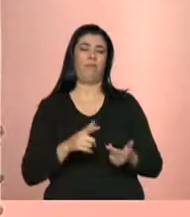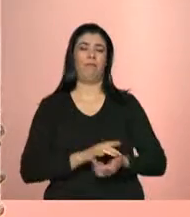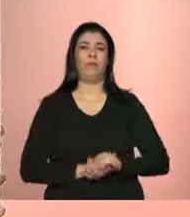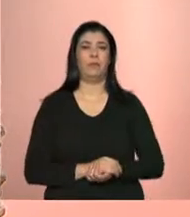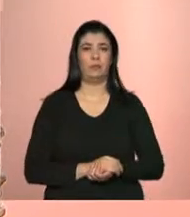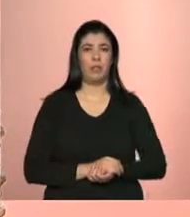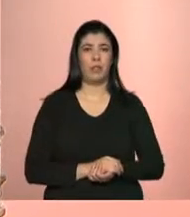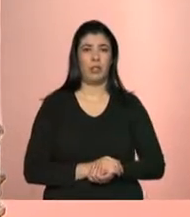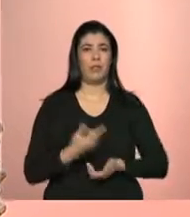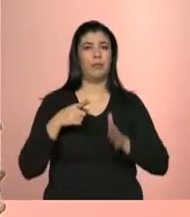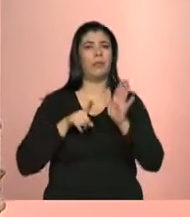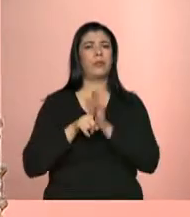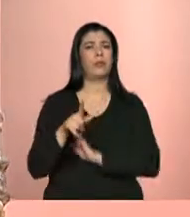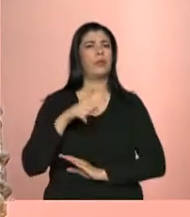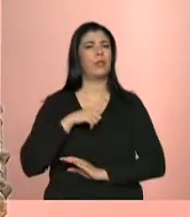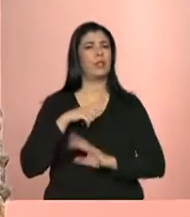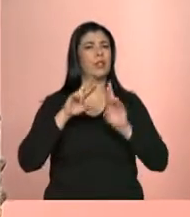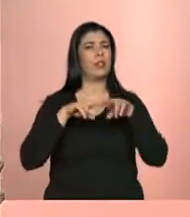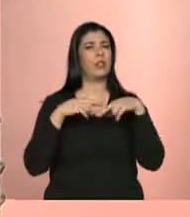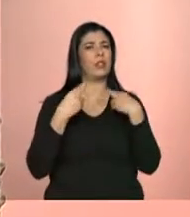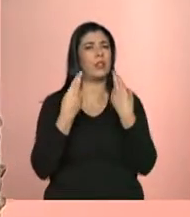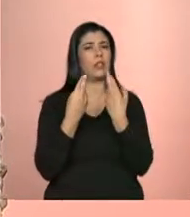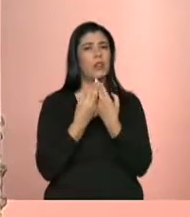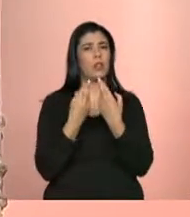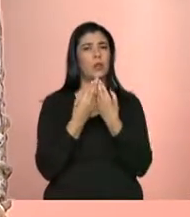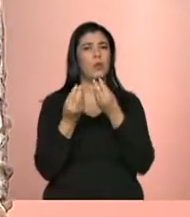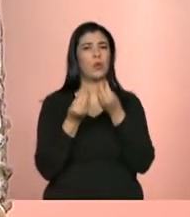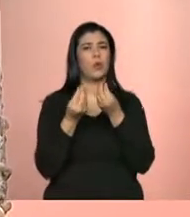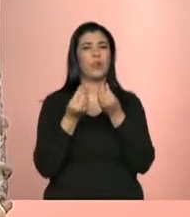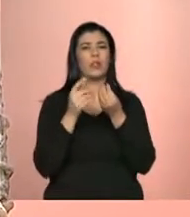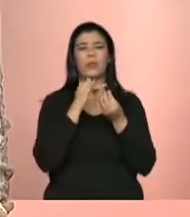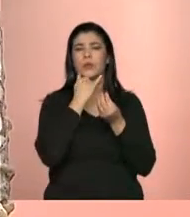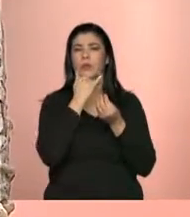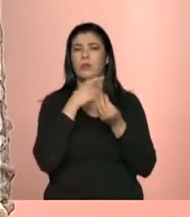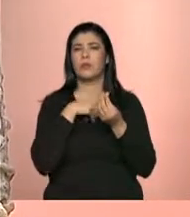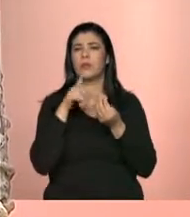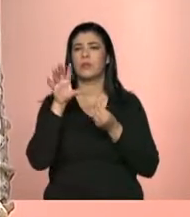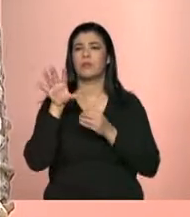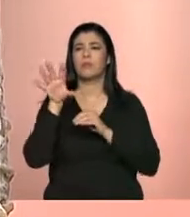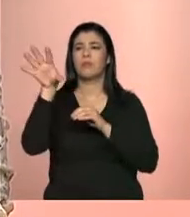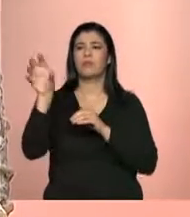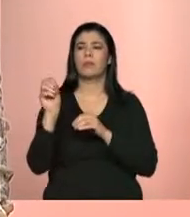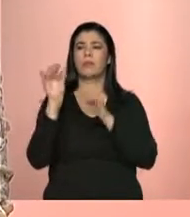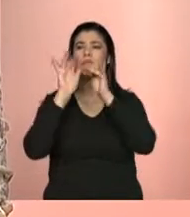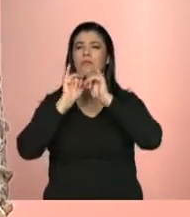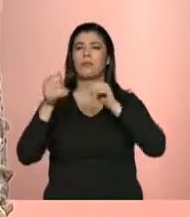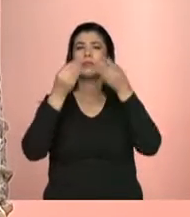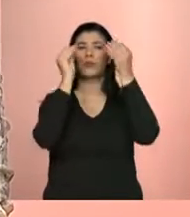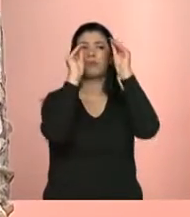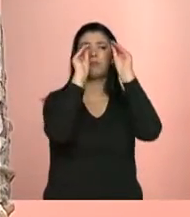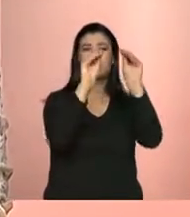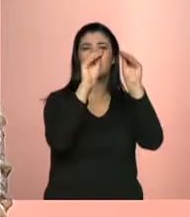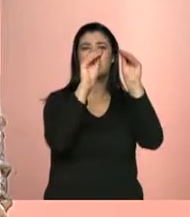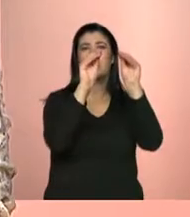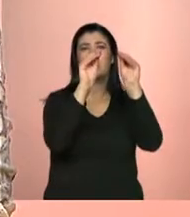vocês reúnem alguma informação em algum site sobre os programas que as famílias têm direito a acessar depois de se